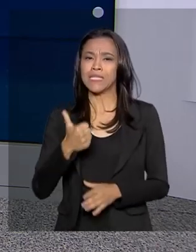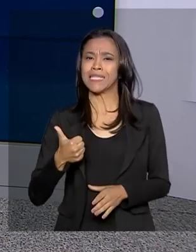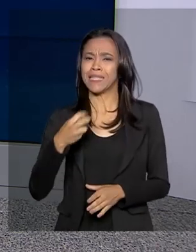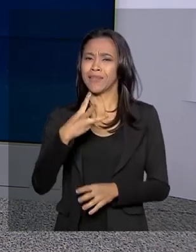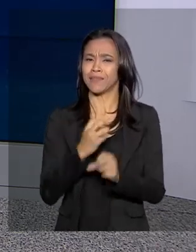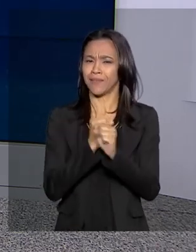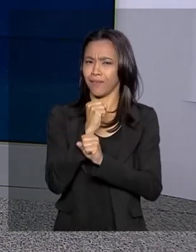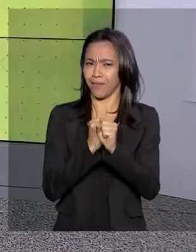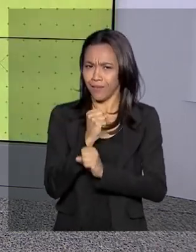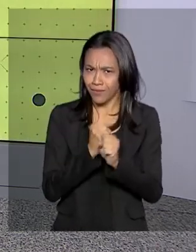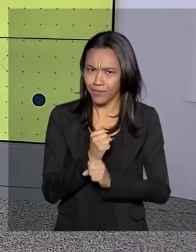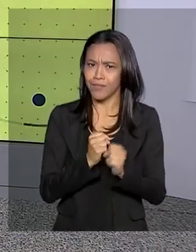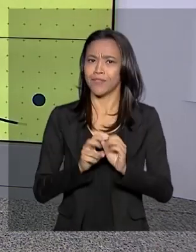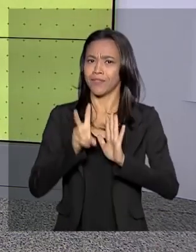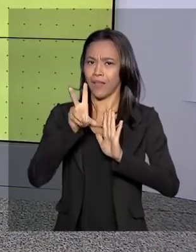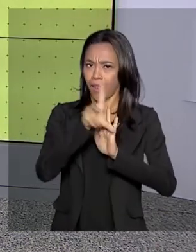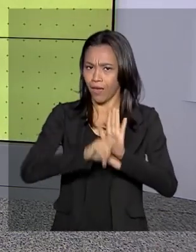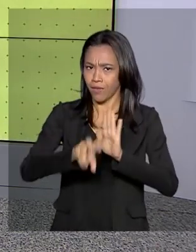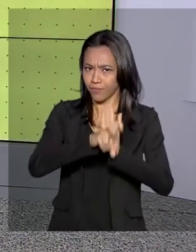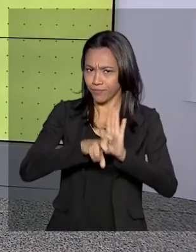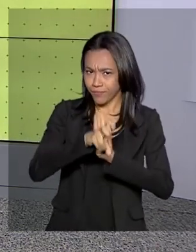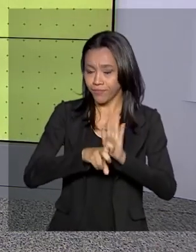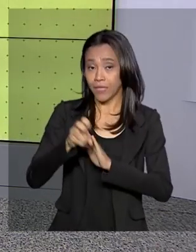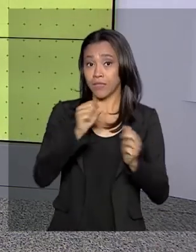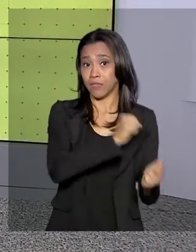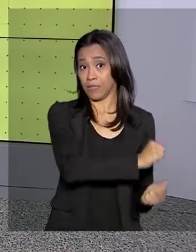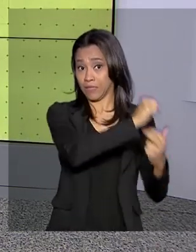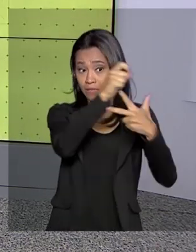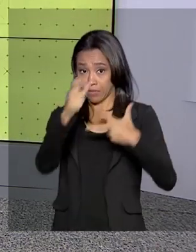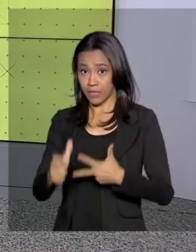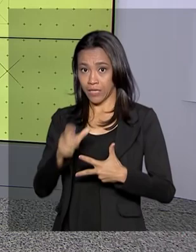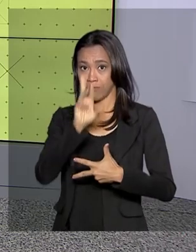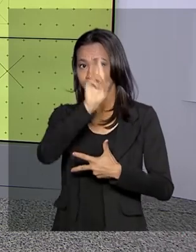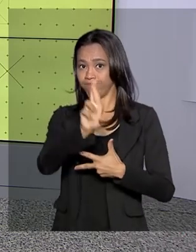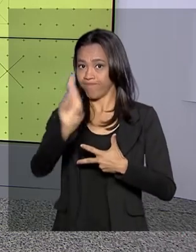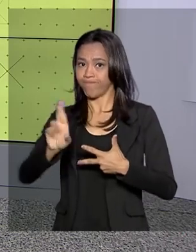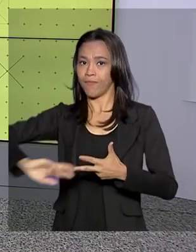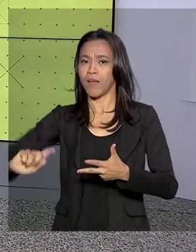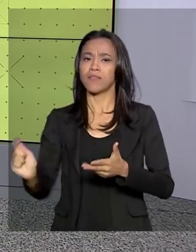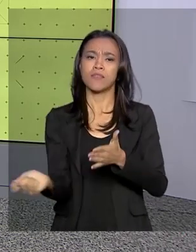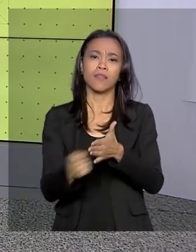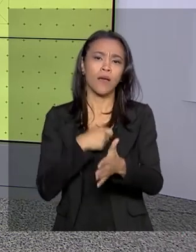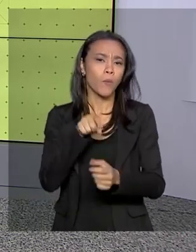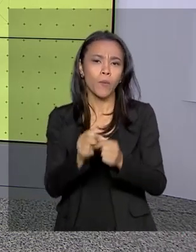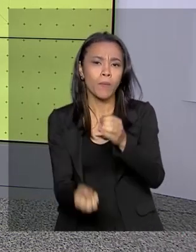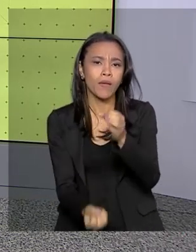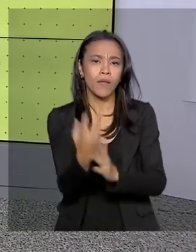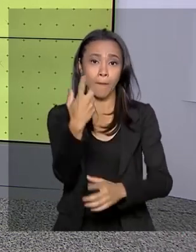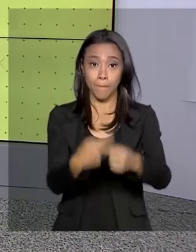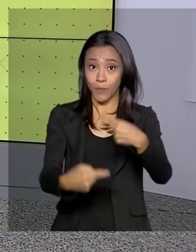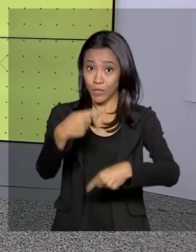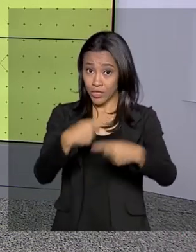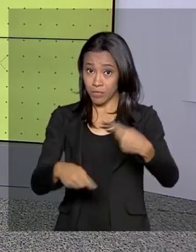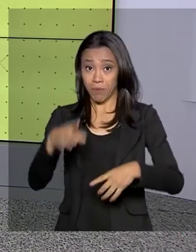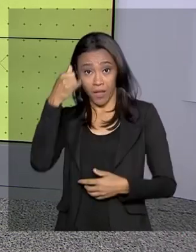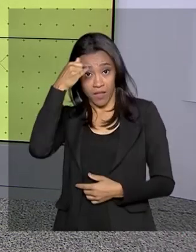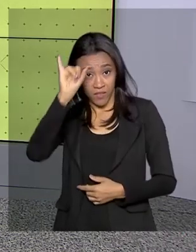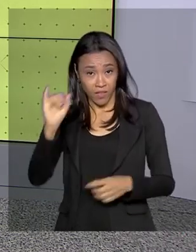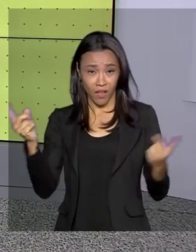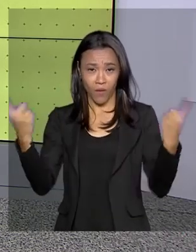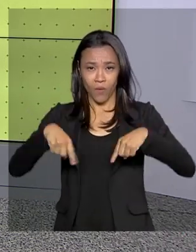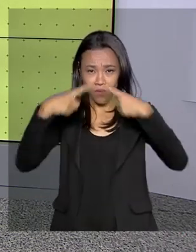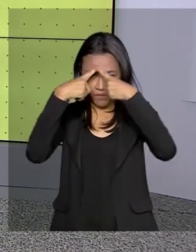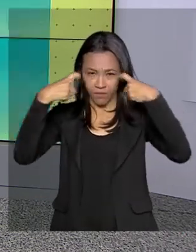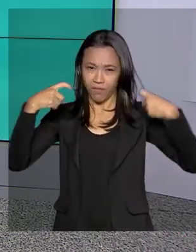representantes dos três poderes assinaram em Brasília um pacto para a implementação de políticas públicas de prevenção e combate à